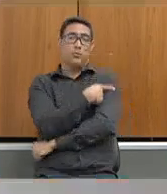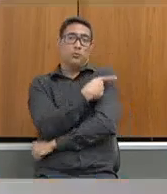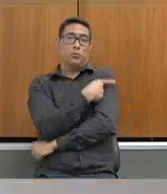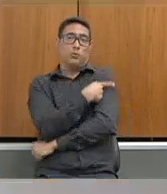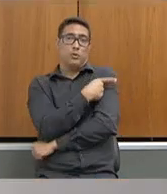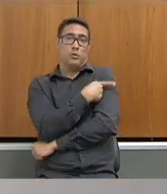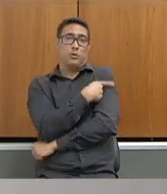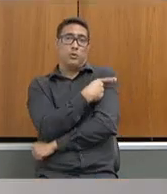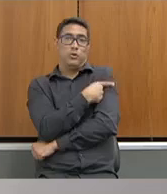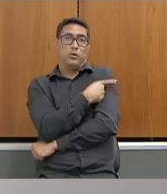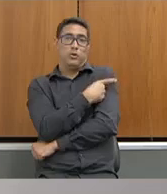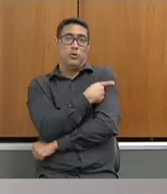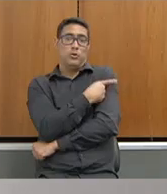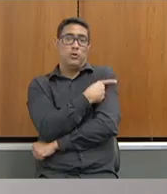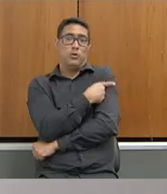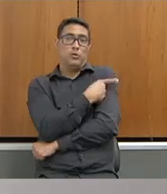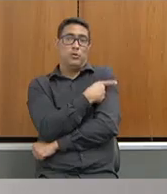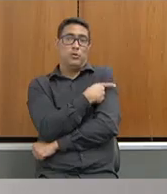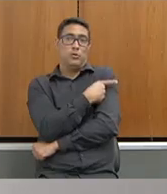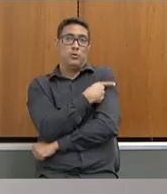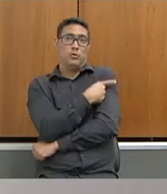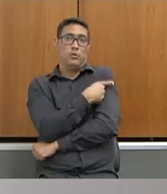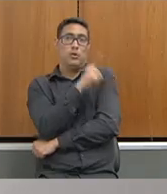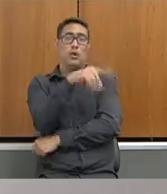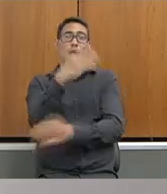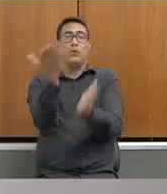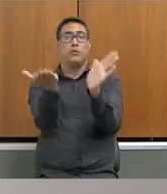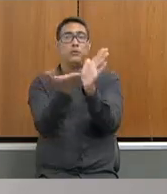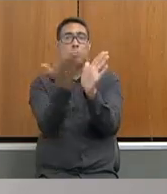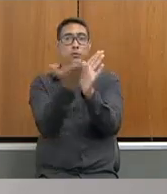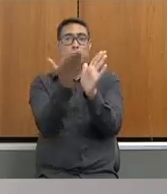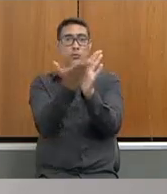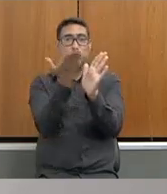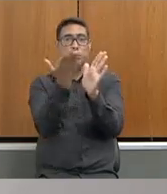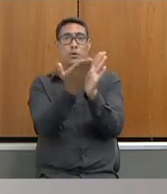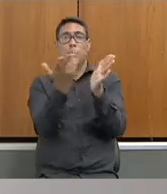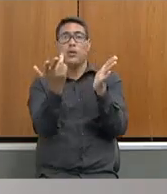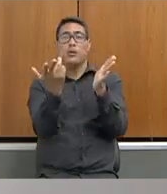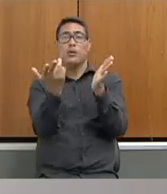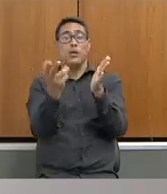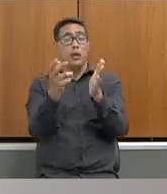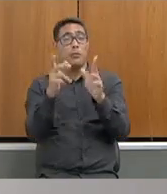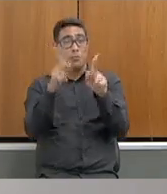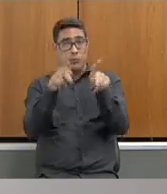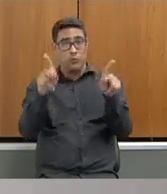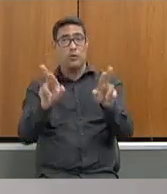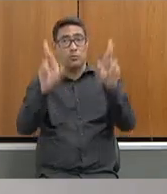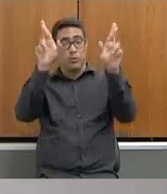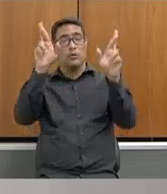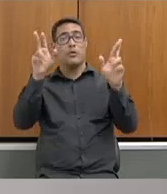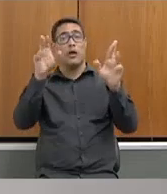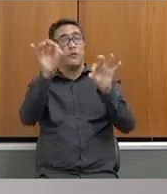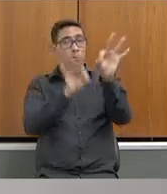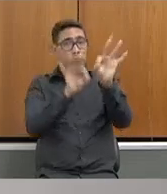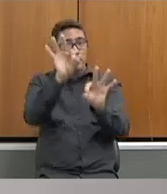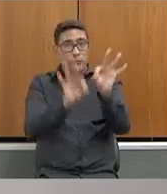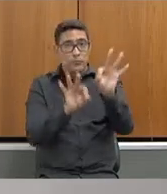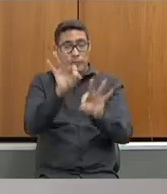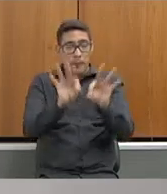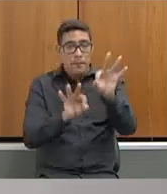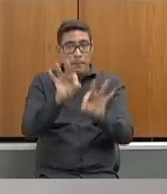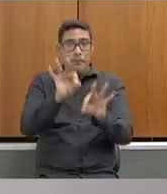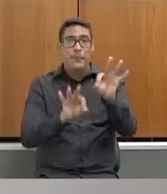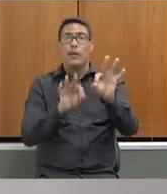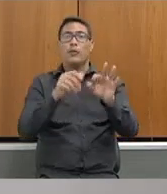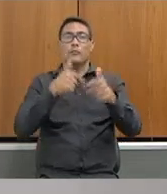um caderno que é desenhado por servidores da nossa rede, é um consolidado do trabalho